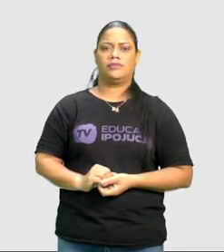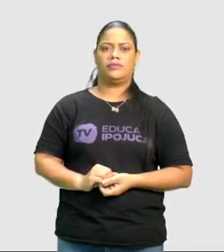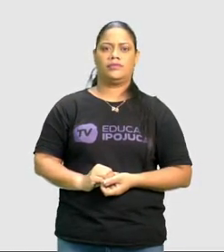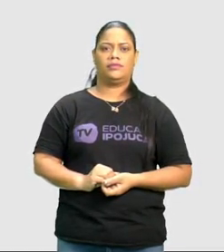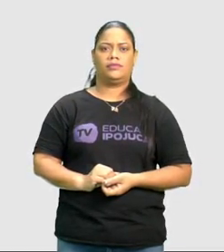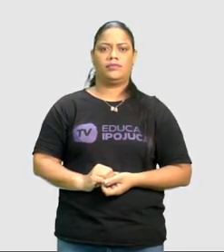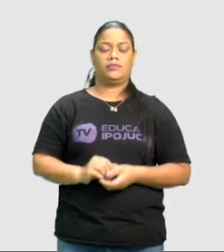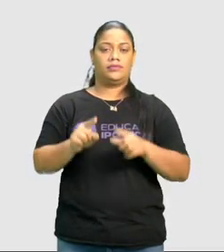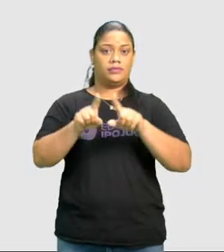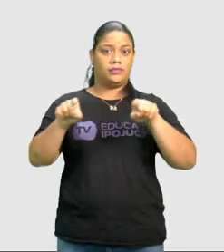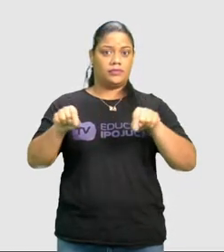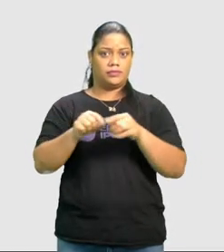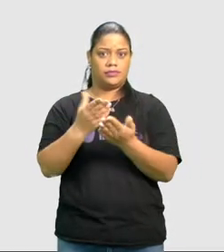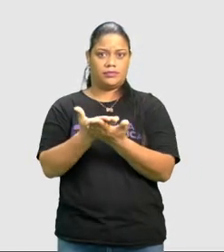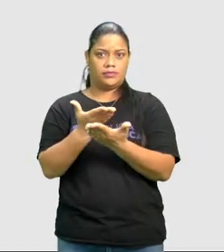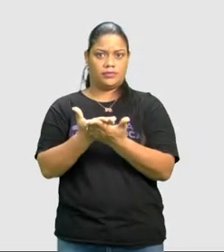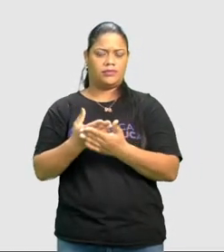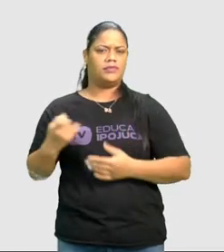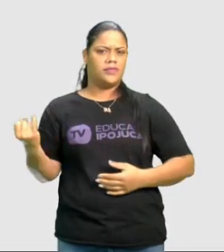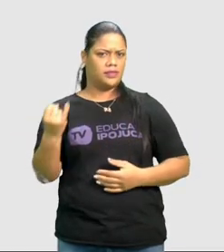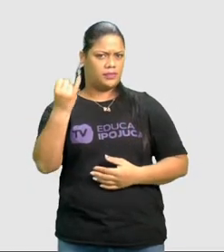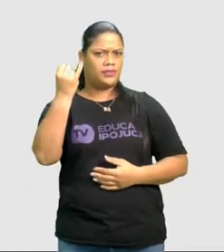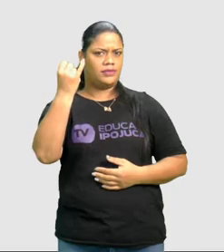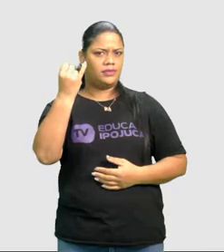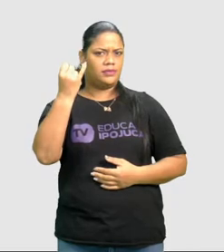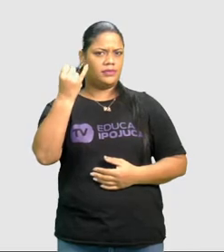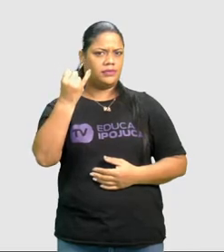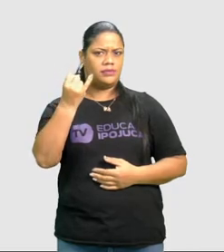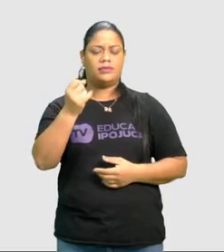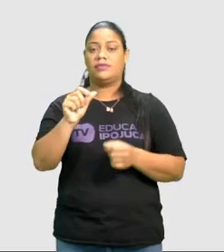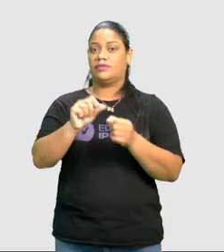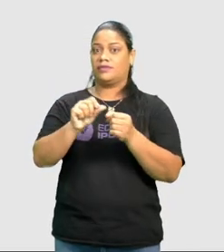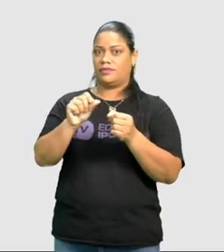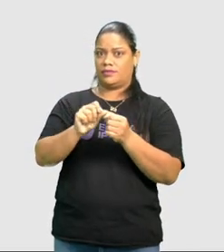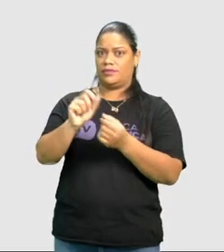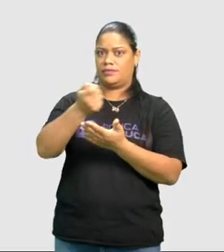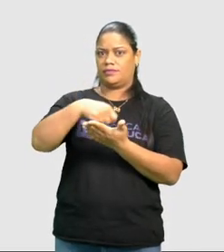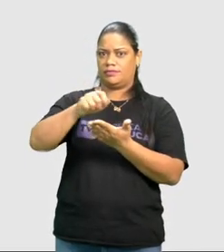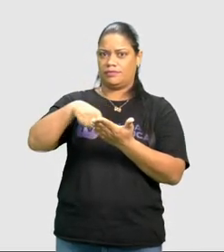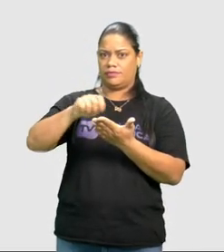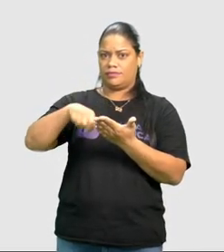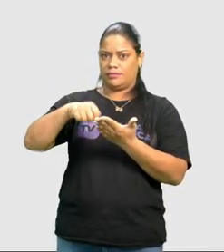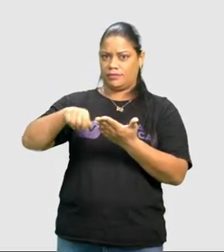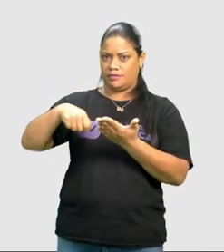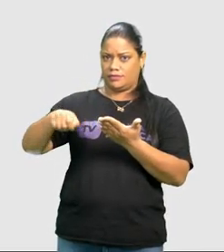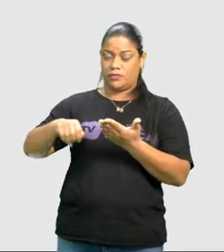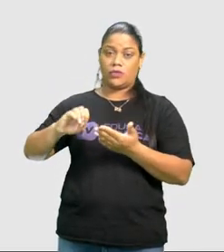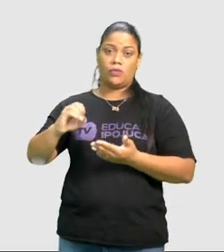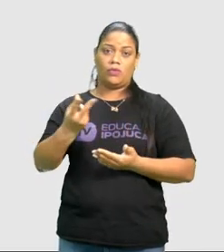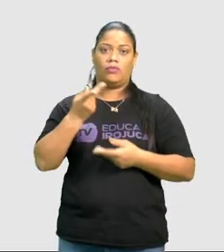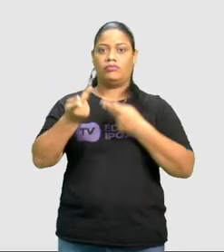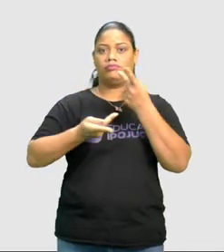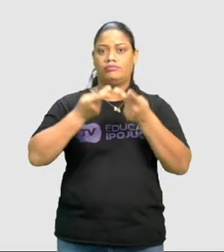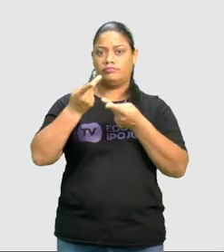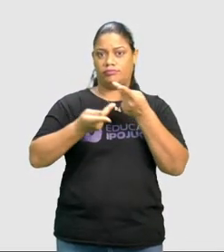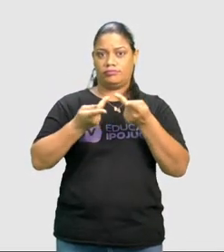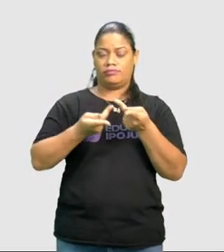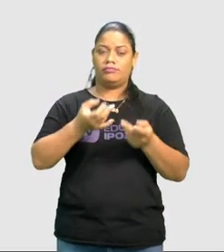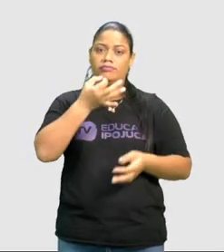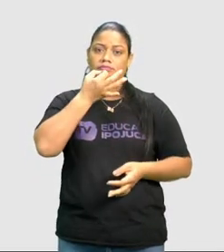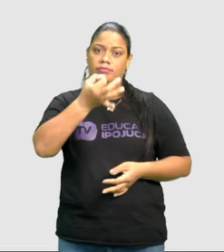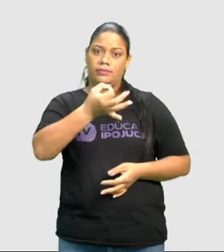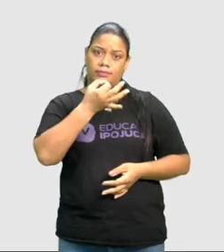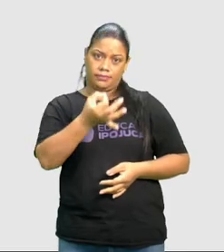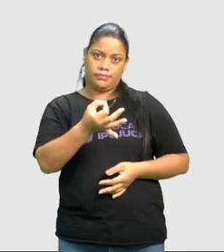na sala de aula, é importante, produzam um relato por escrito ou oral, dando sua opinião